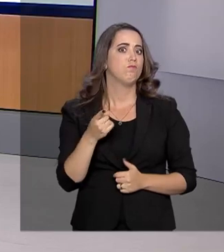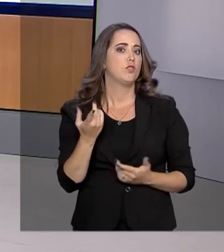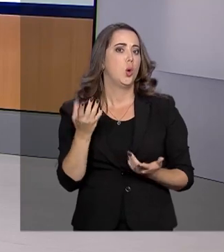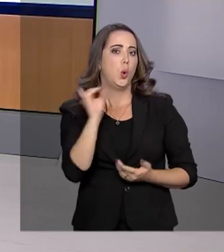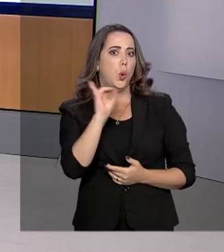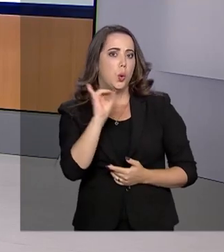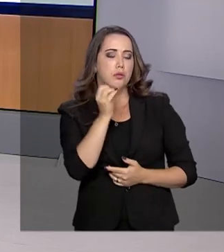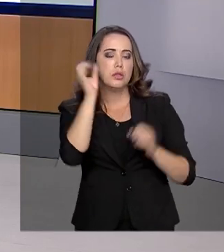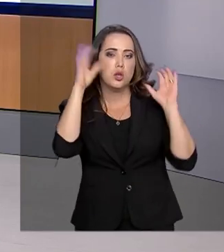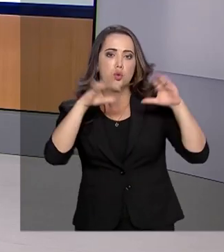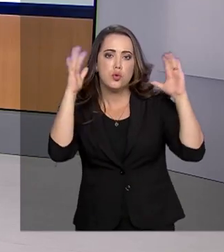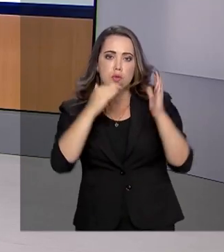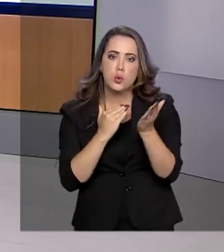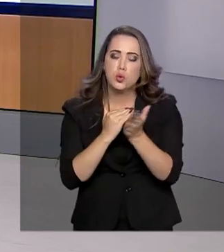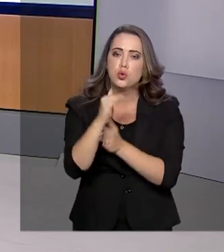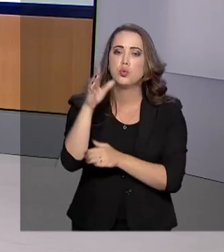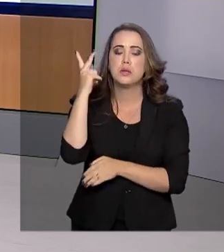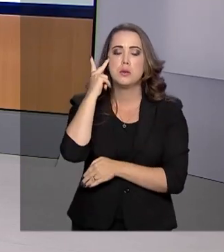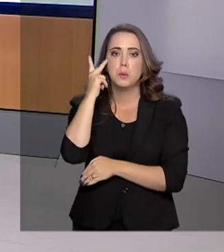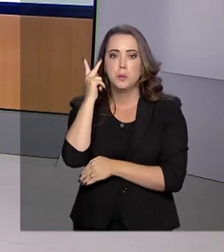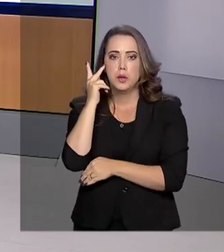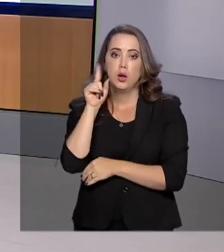estender para outros estados. Boa noite.